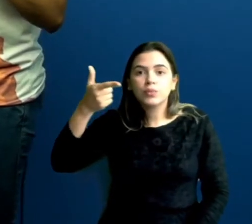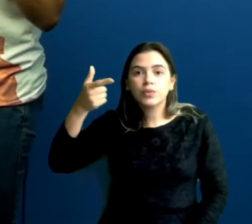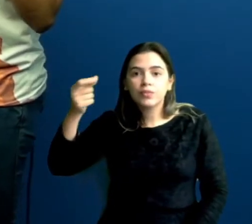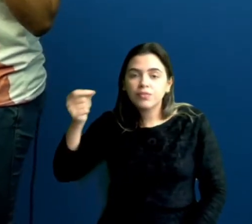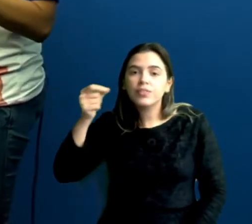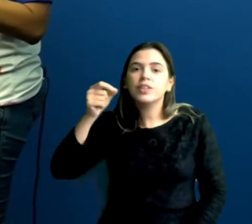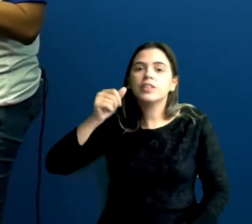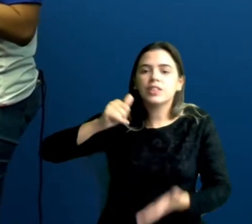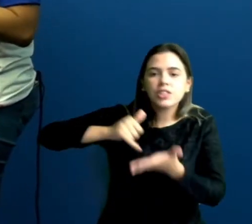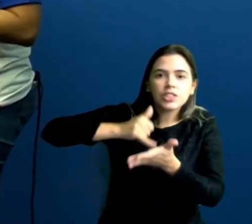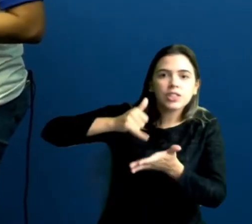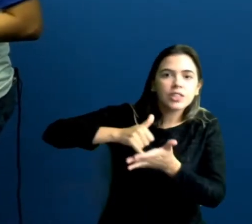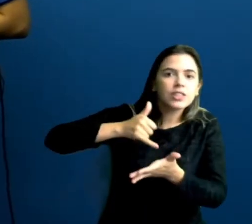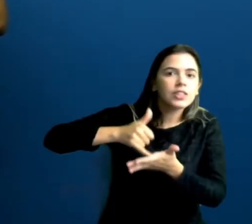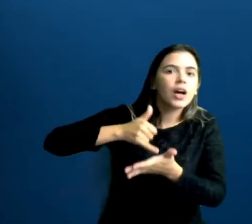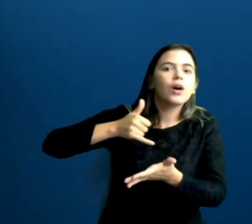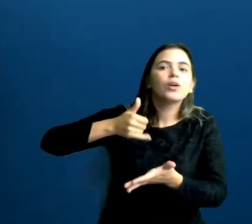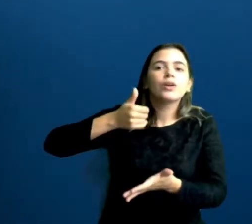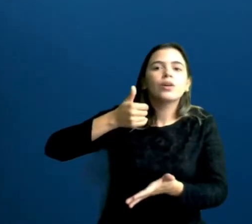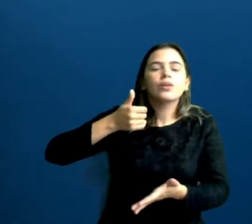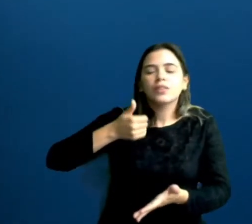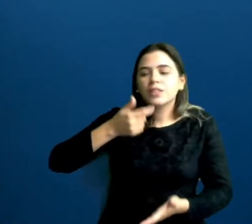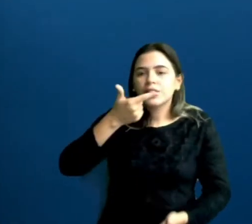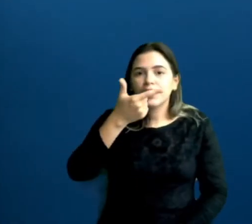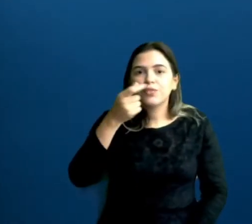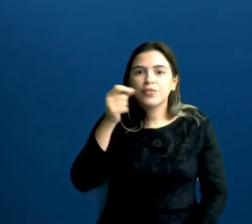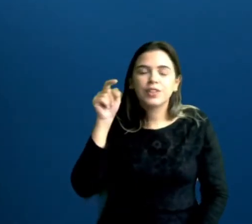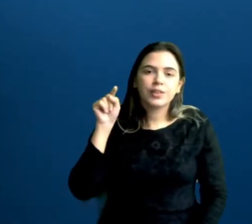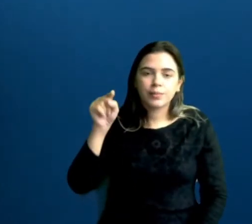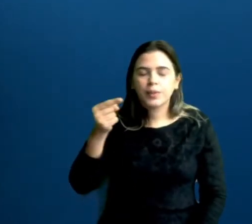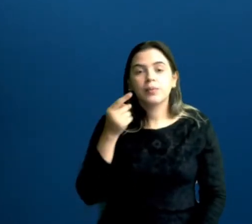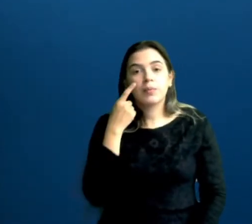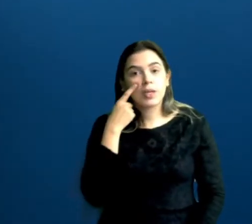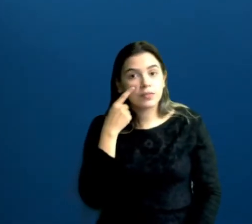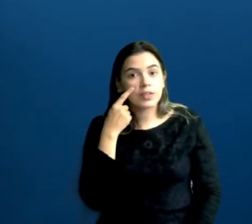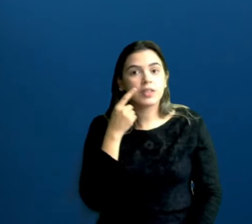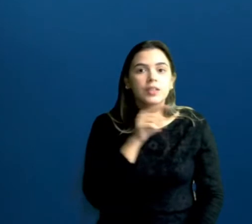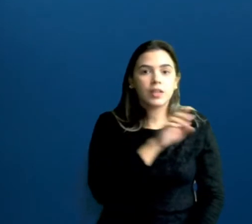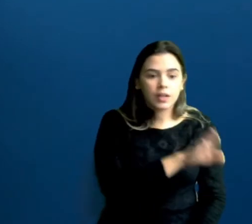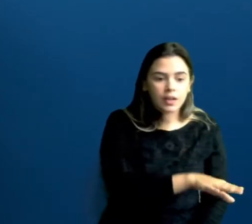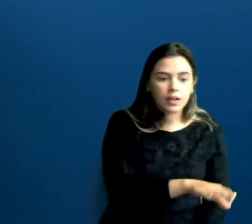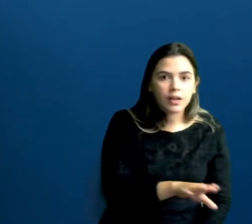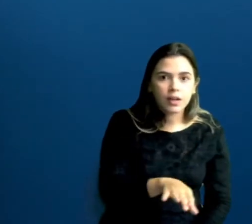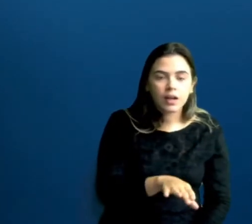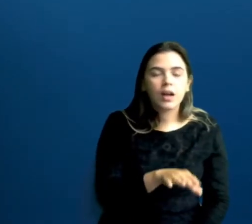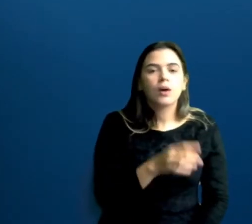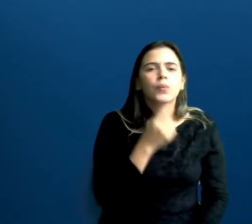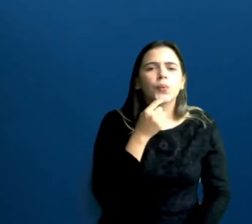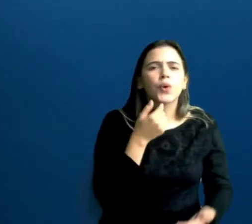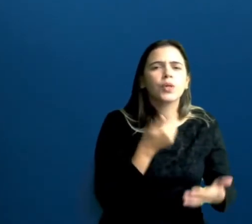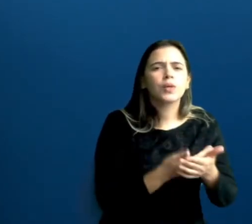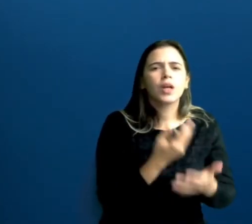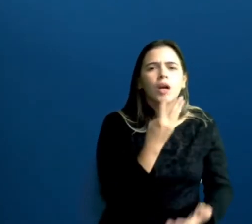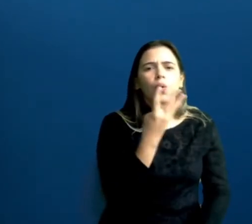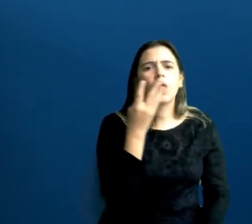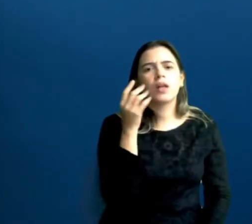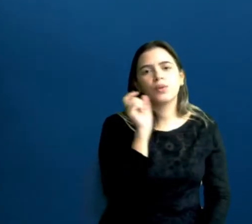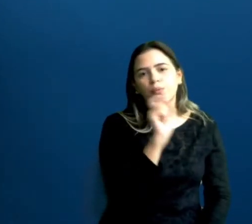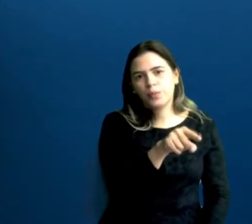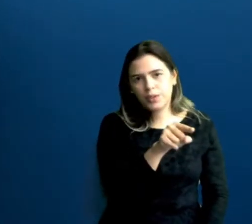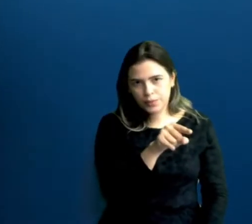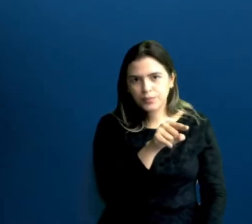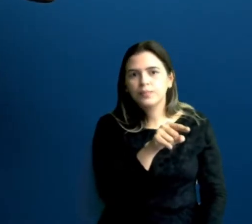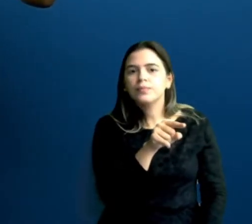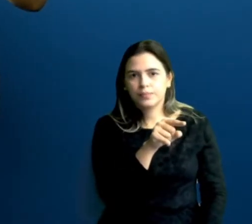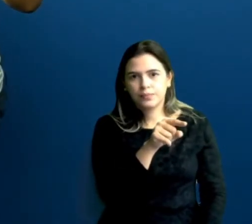mil inscritos. Mas veja, no ensino infantil, este valor é de aproximadamente 4 mil, com os seus